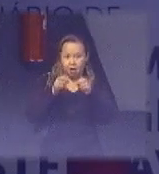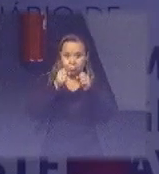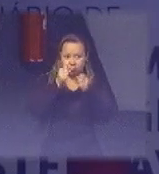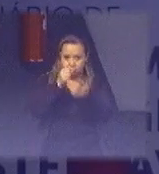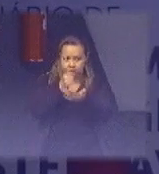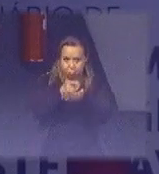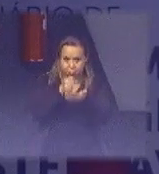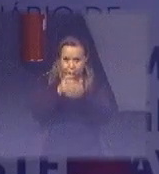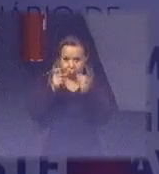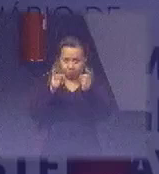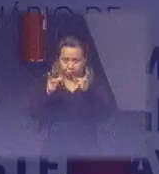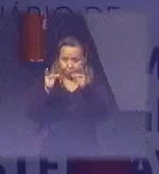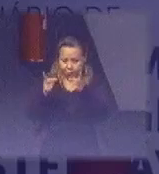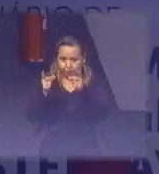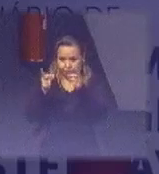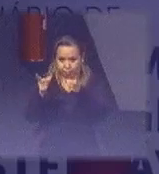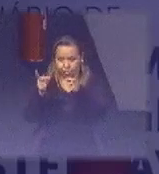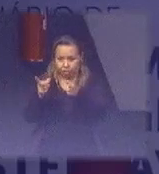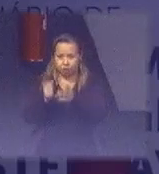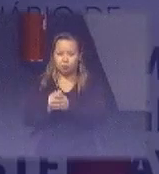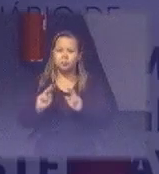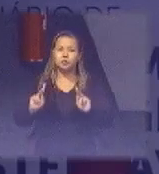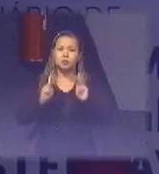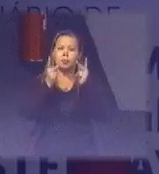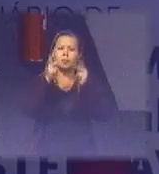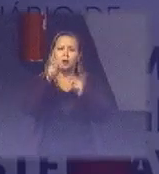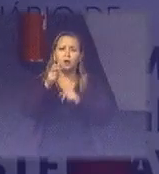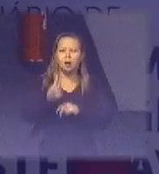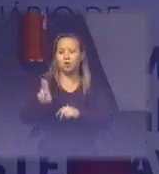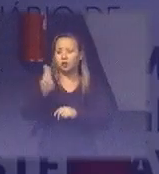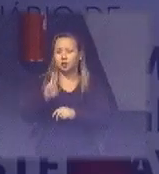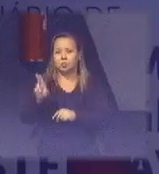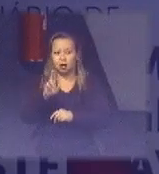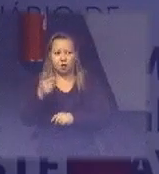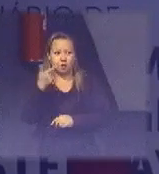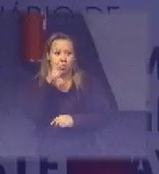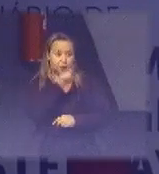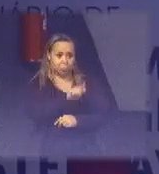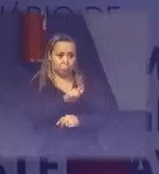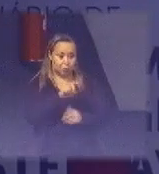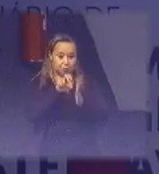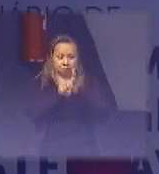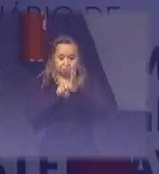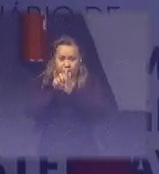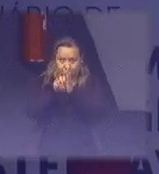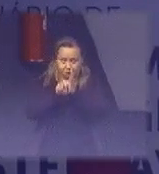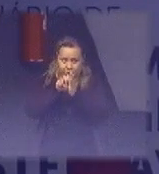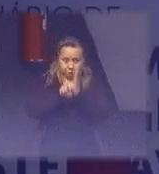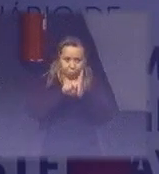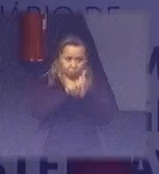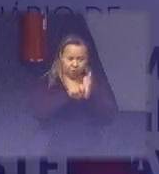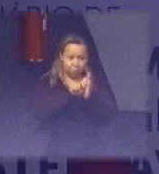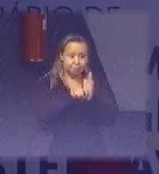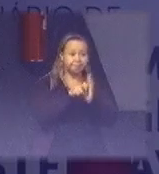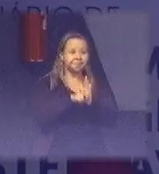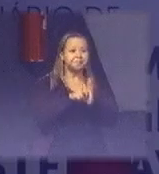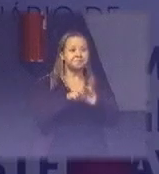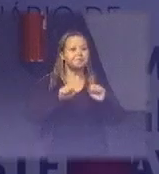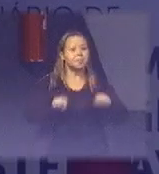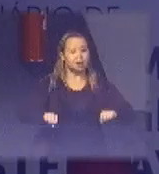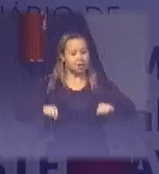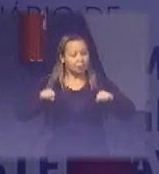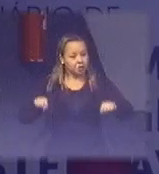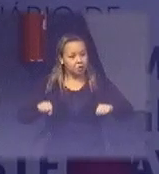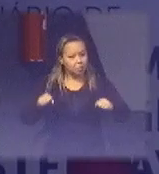e o valor é usado para adquirir cadeiras de rodas. O detalhe é que as cadeiras de rodas